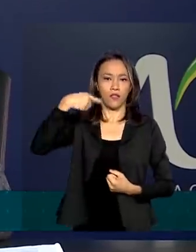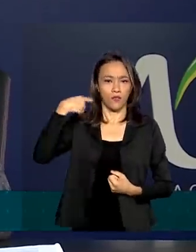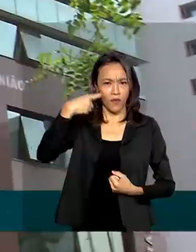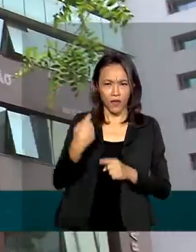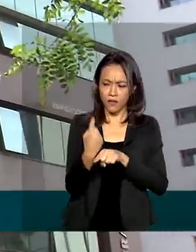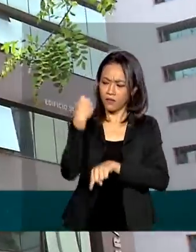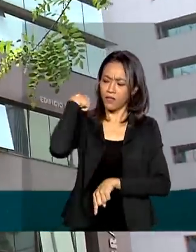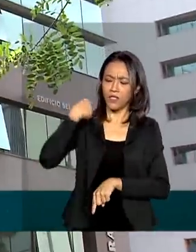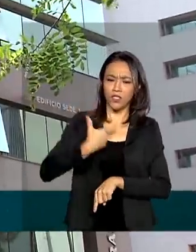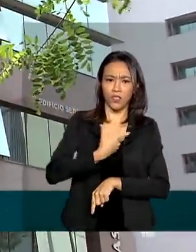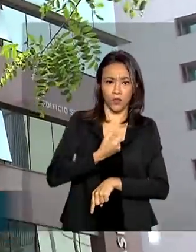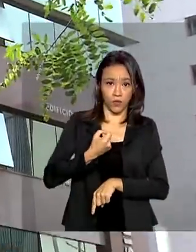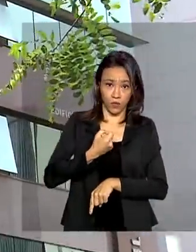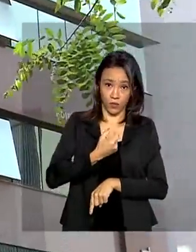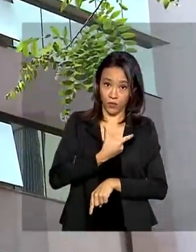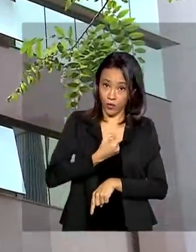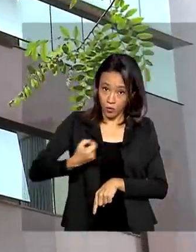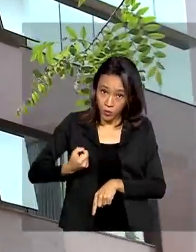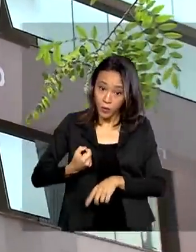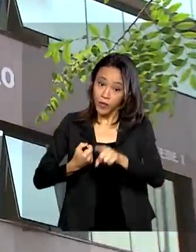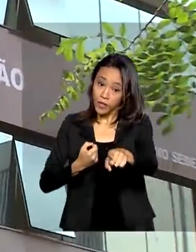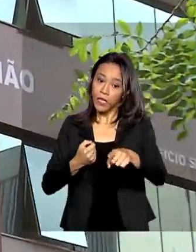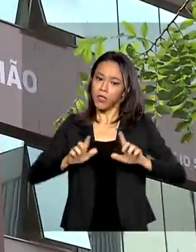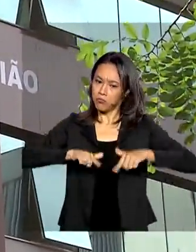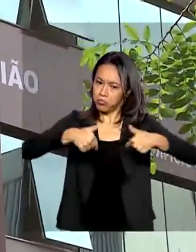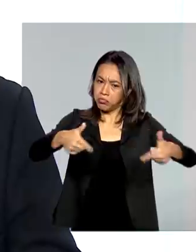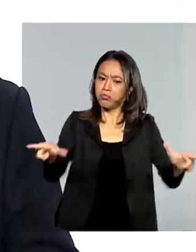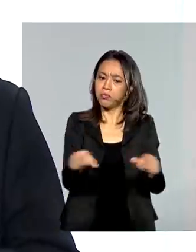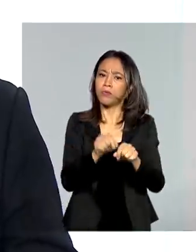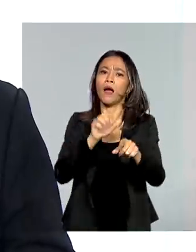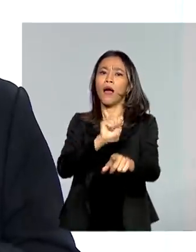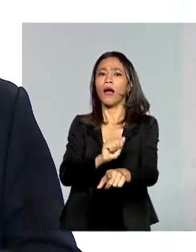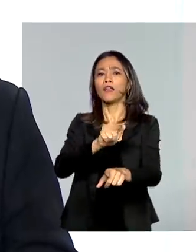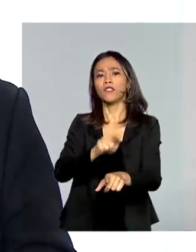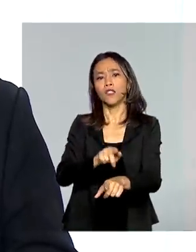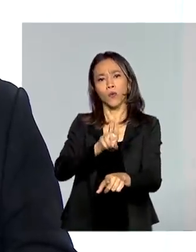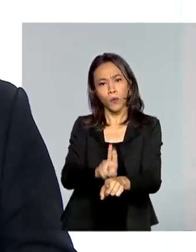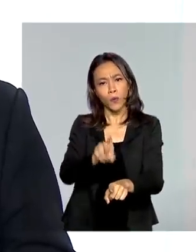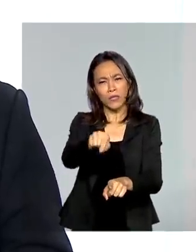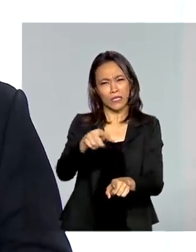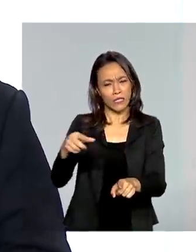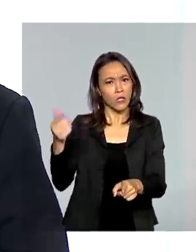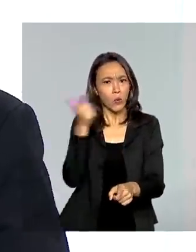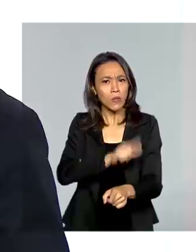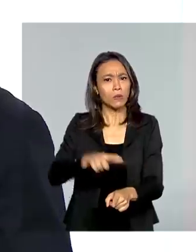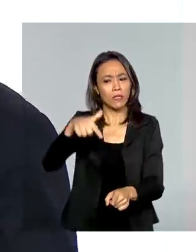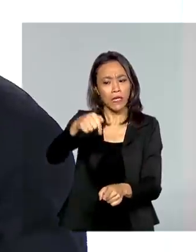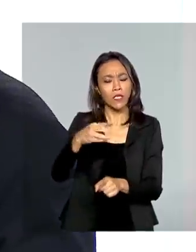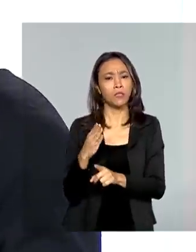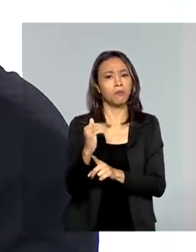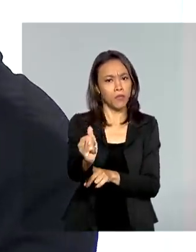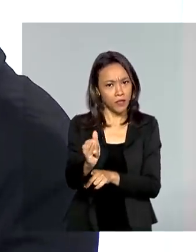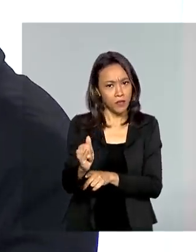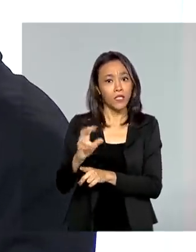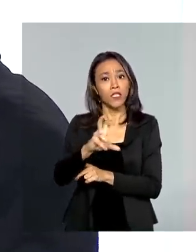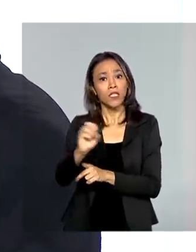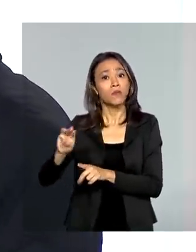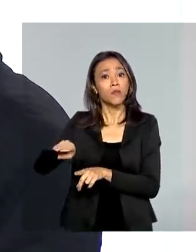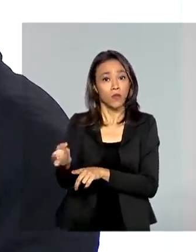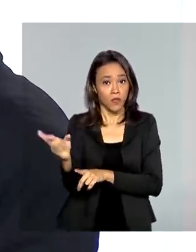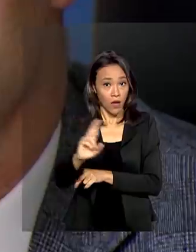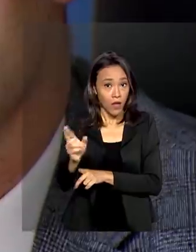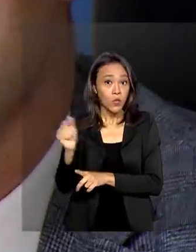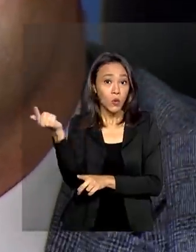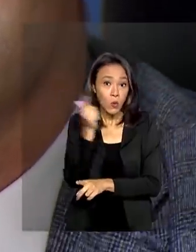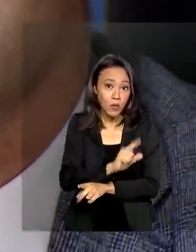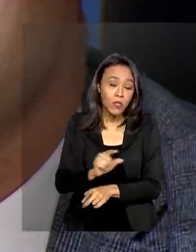2000. E a frente da AGU foi responsável pela recuperação de R 7,5 bilhões para os cofres públicos por